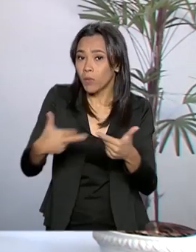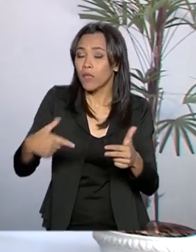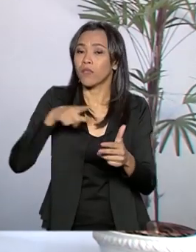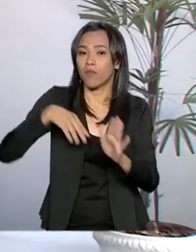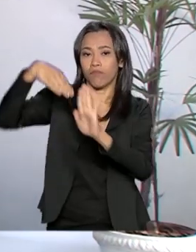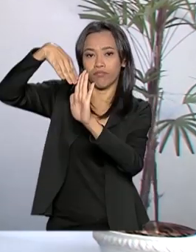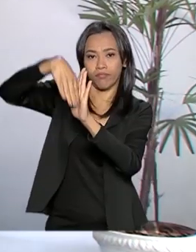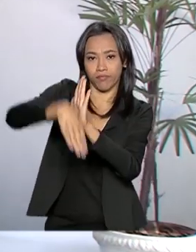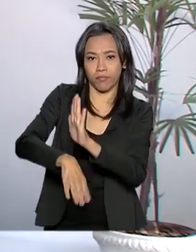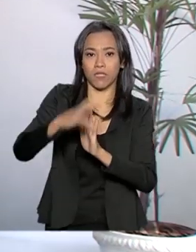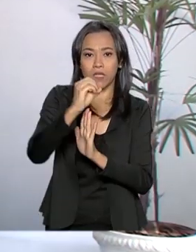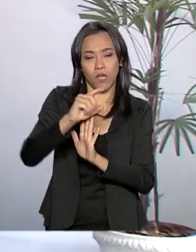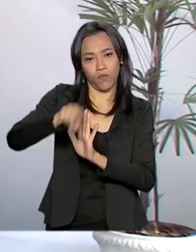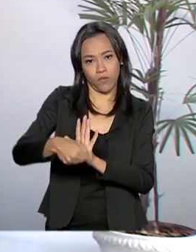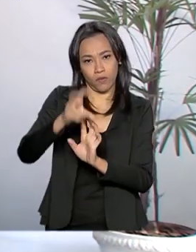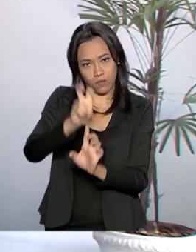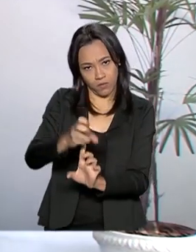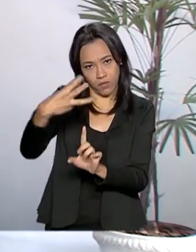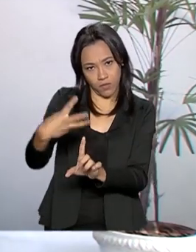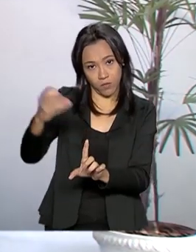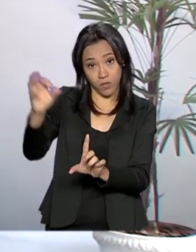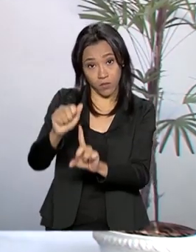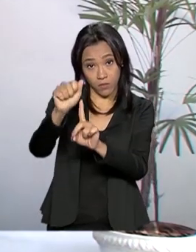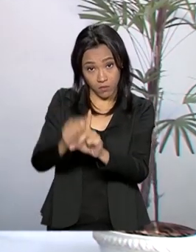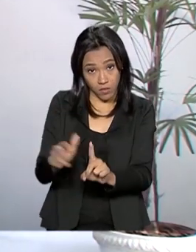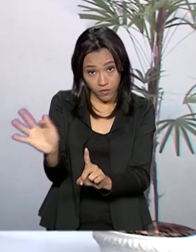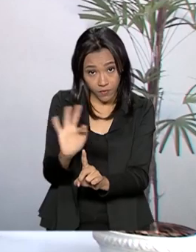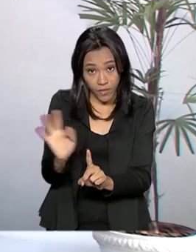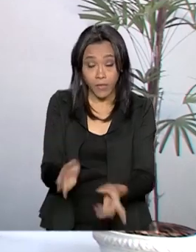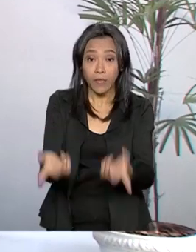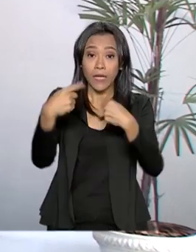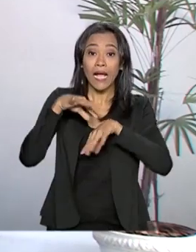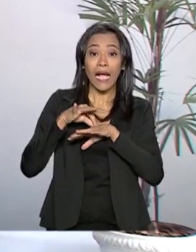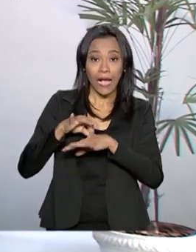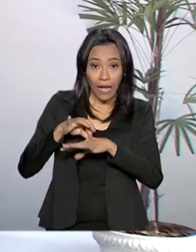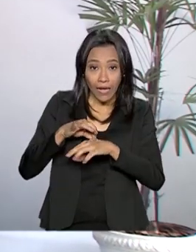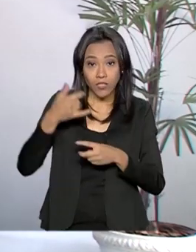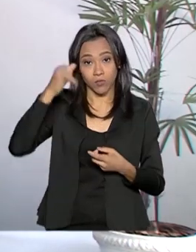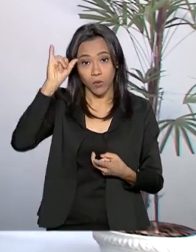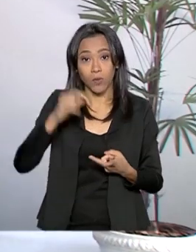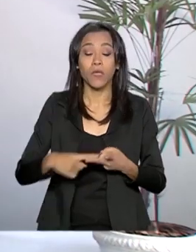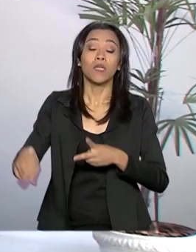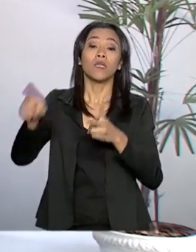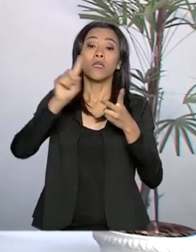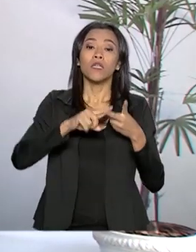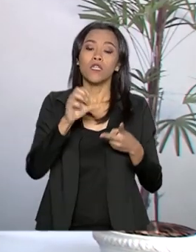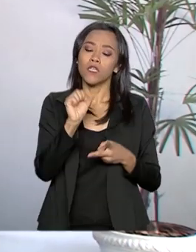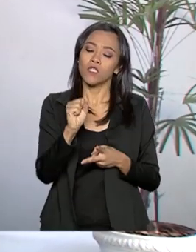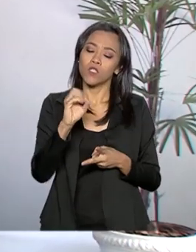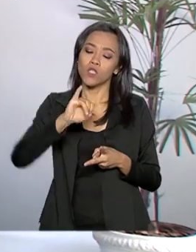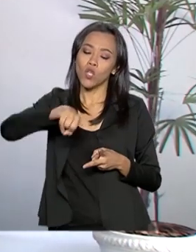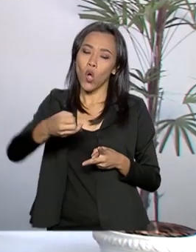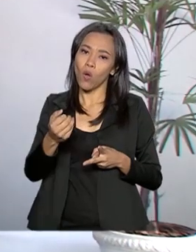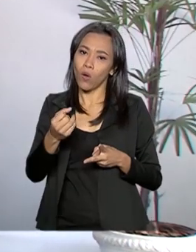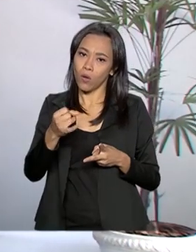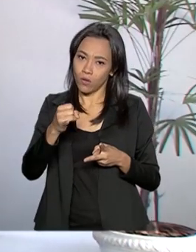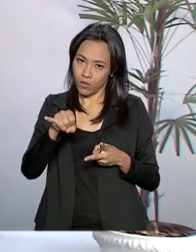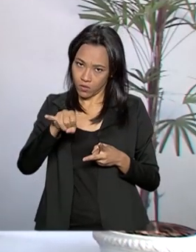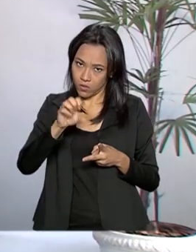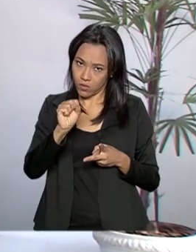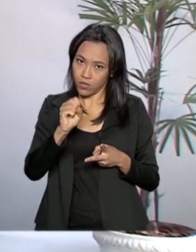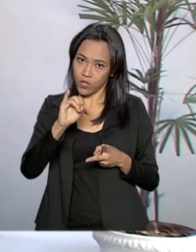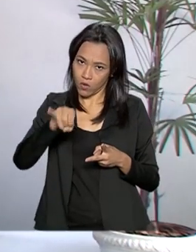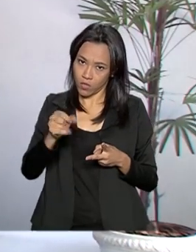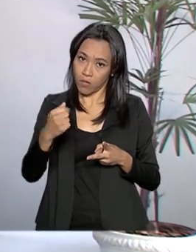,53% em fevereiro. Os preços da carne bovina e da soja, que estão mais baixos, refletem nesse